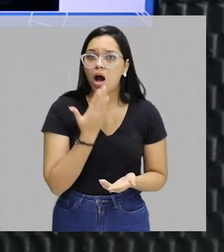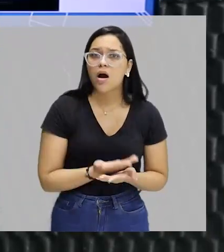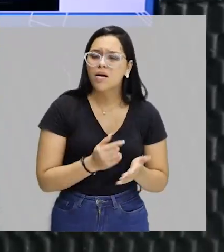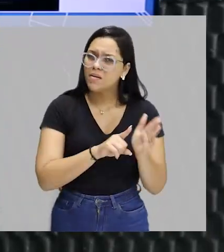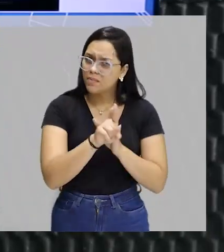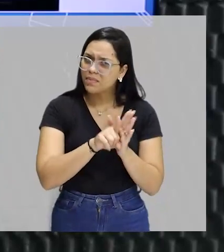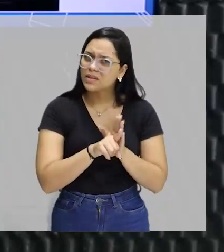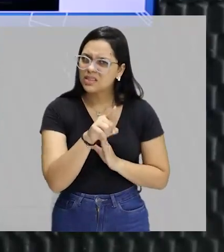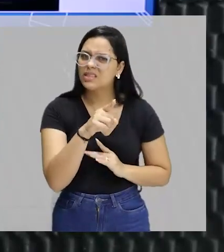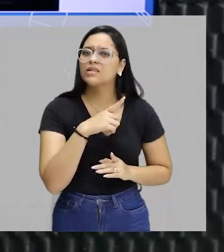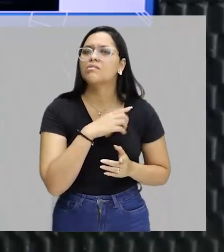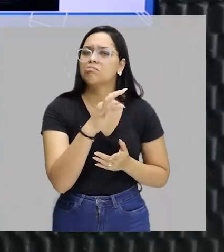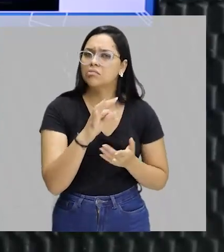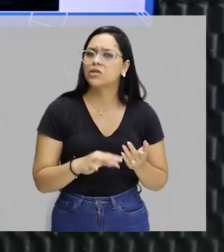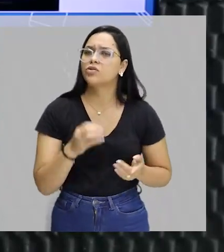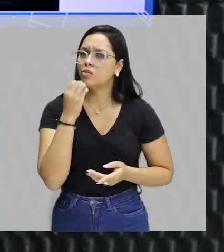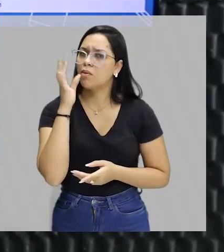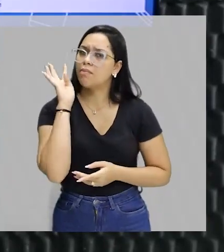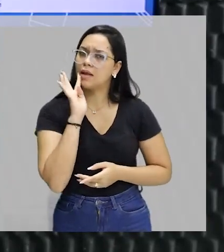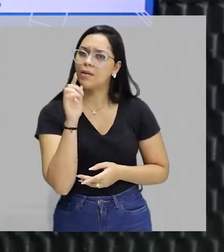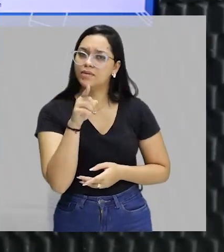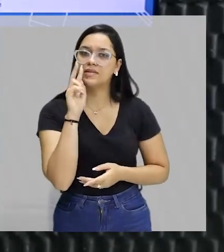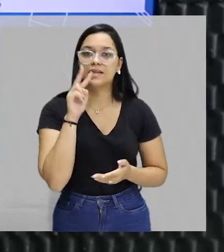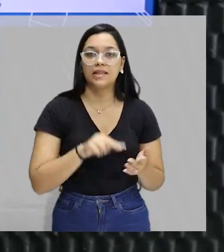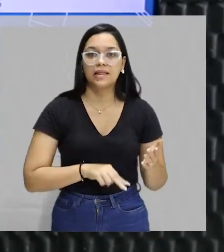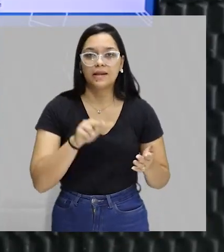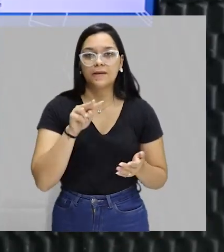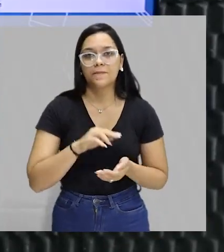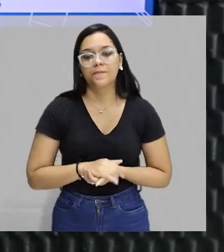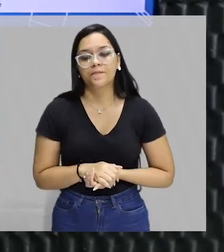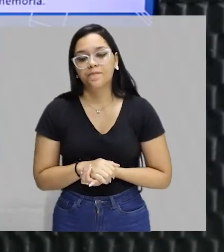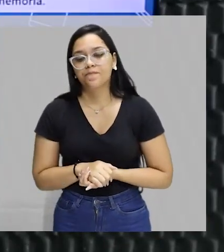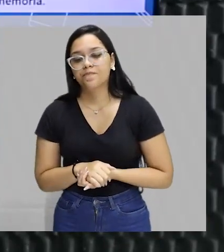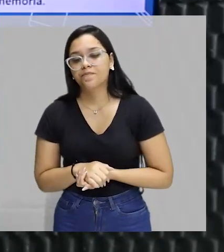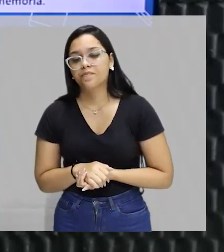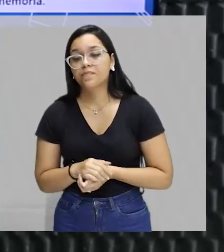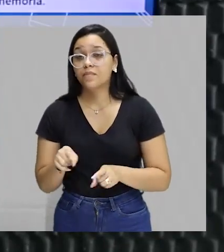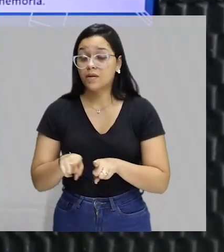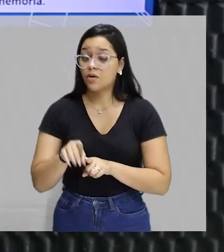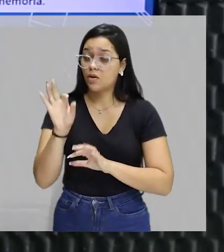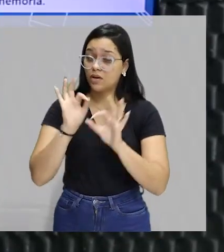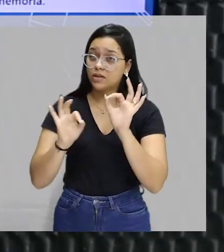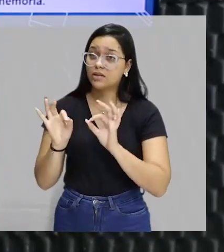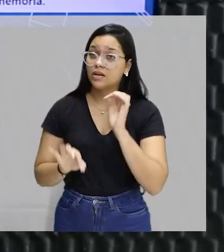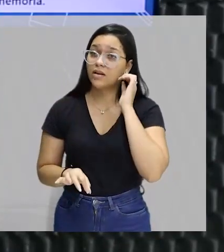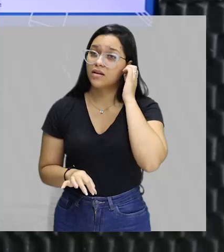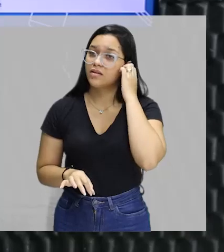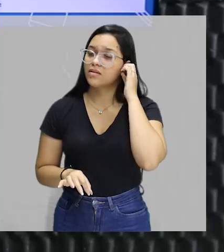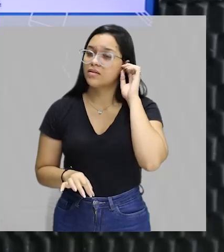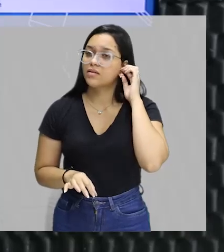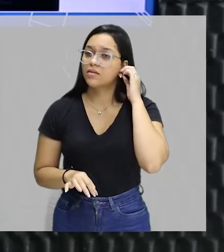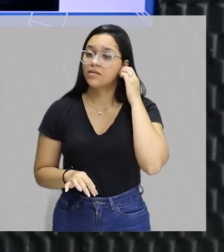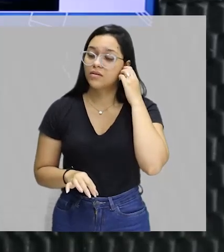Pesquisa, tem muito texto dele legal para você ler e montar. Tem que ter coragem.